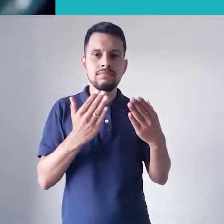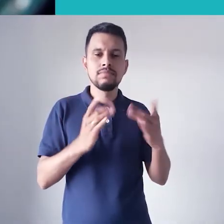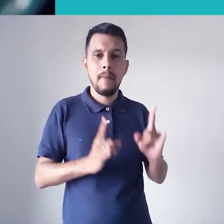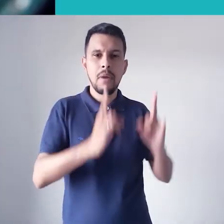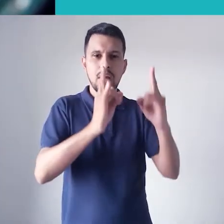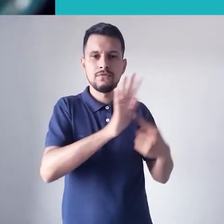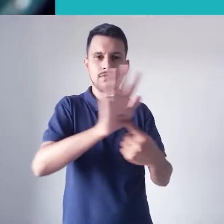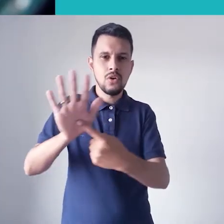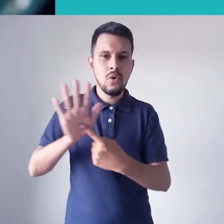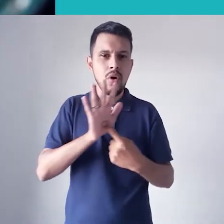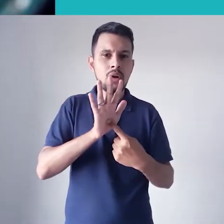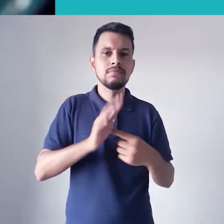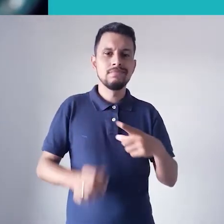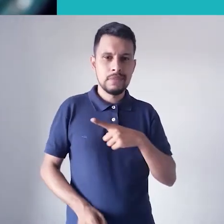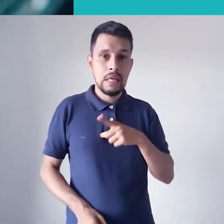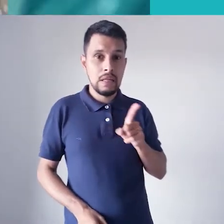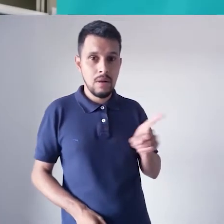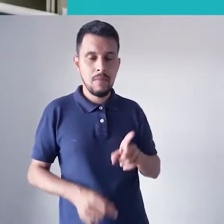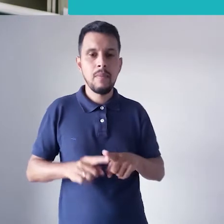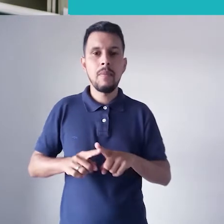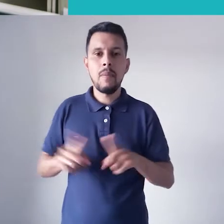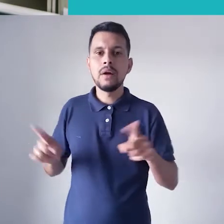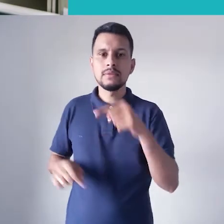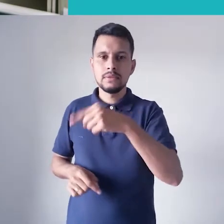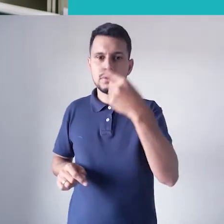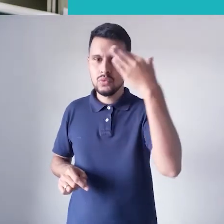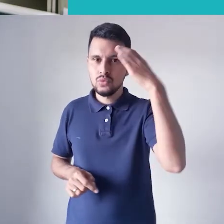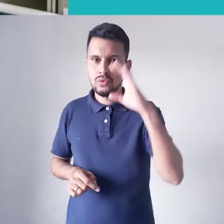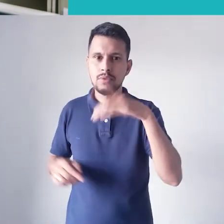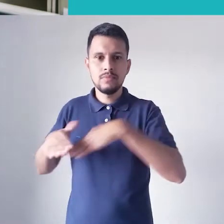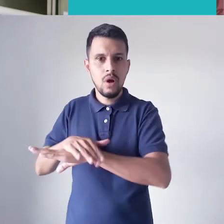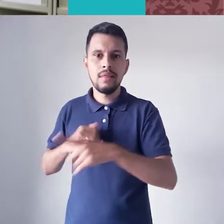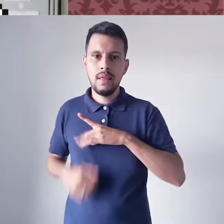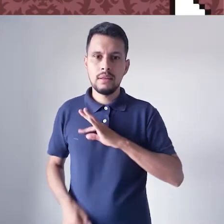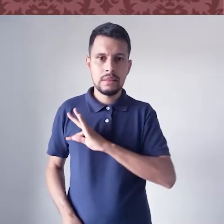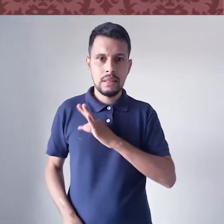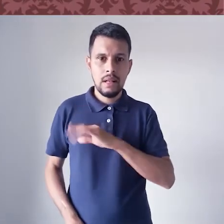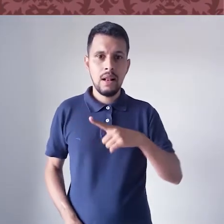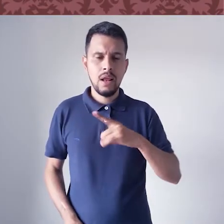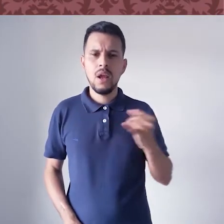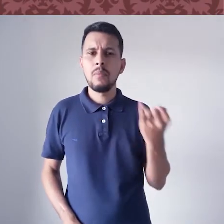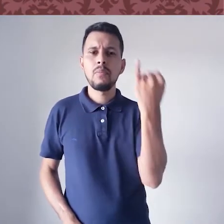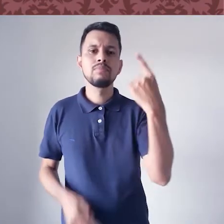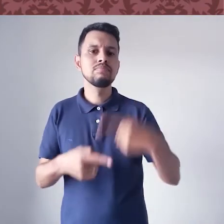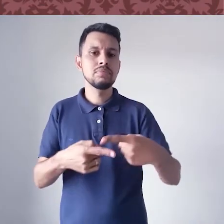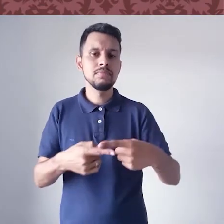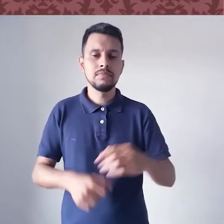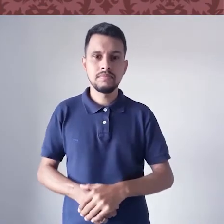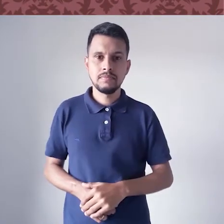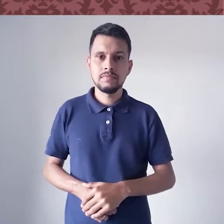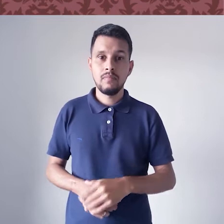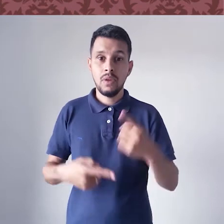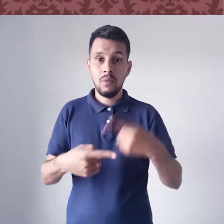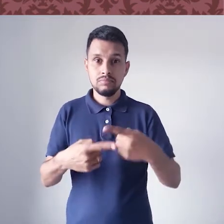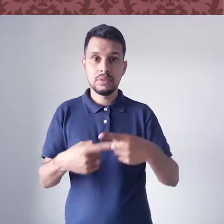exposição, mas a gente tem aqui em Curitiba a reserva técnica. E isso é importante também por quê? Porque,